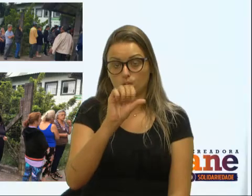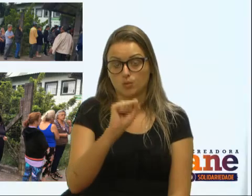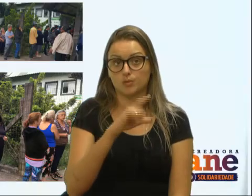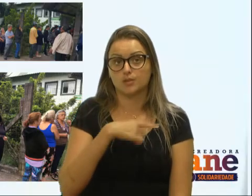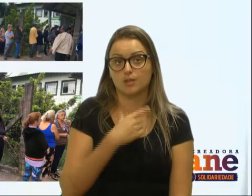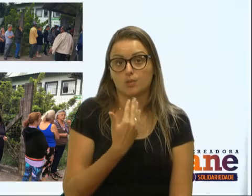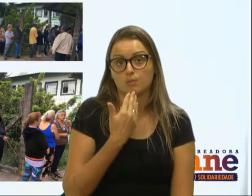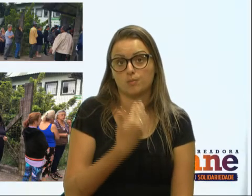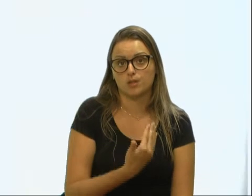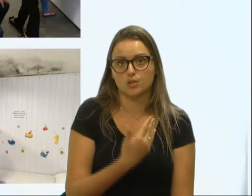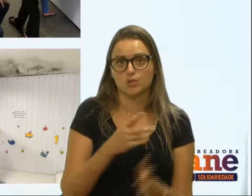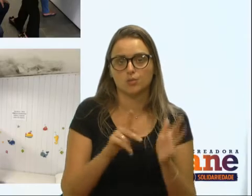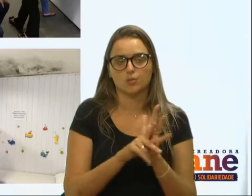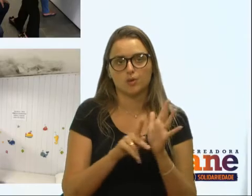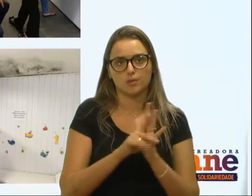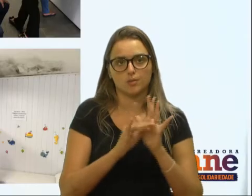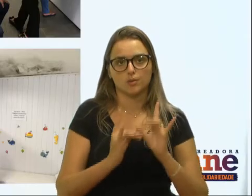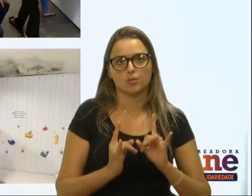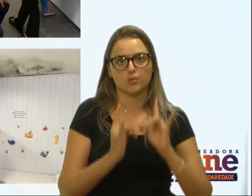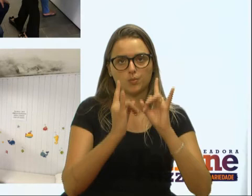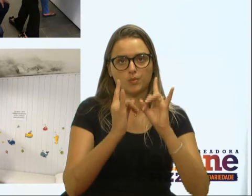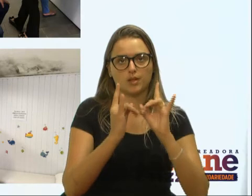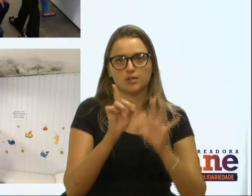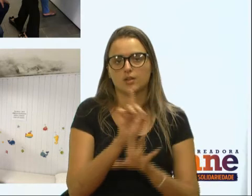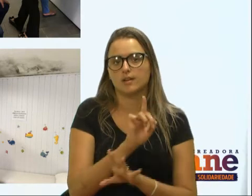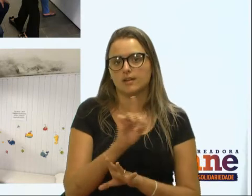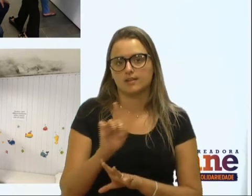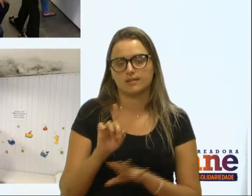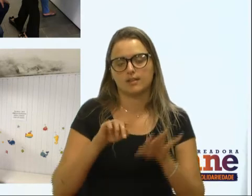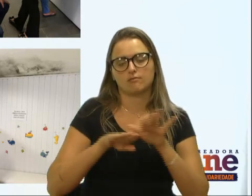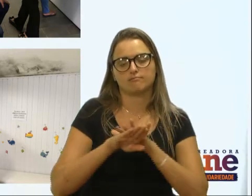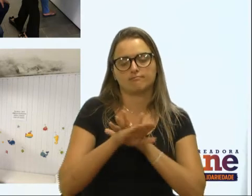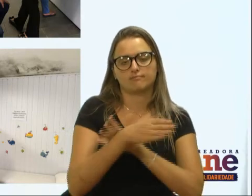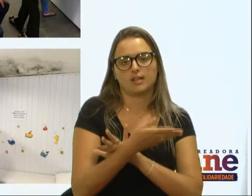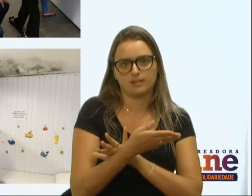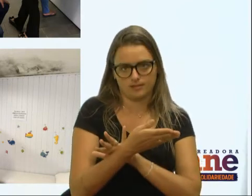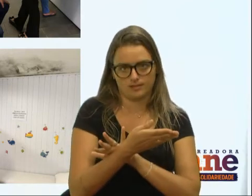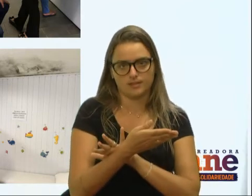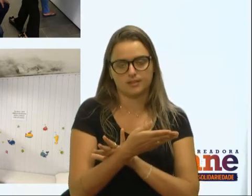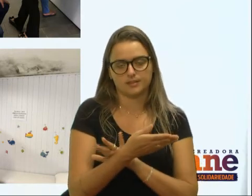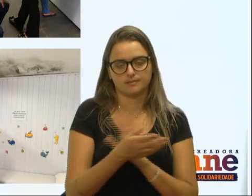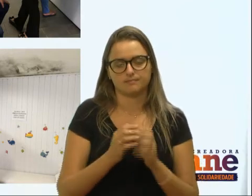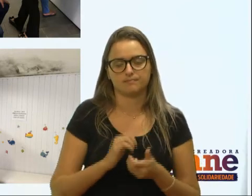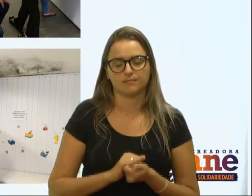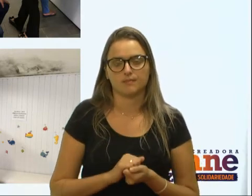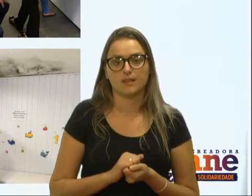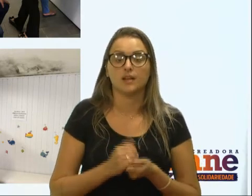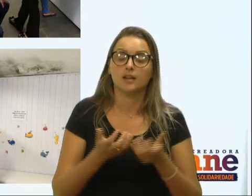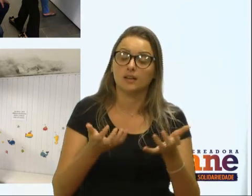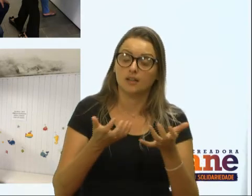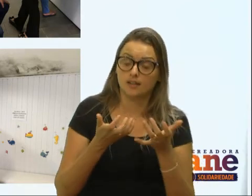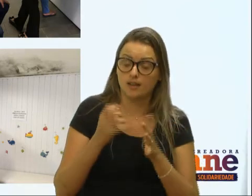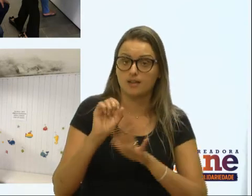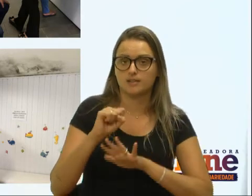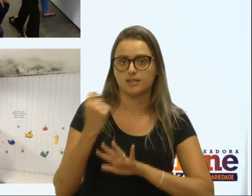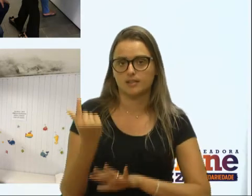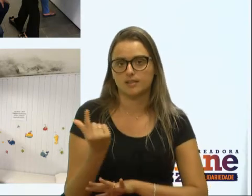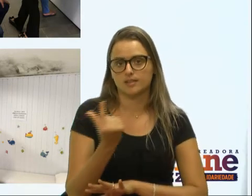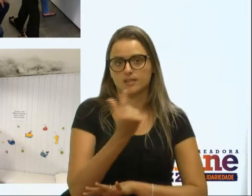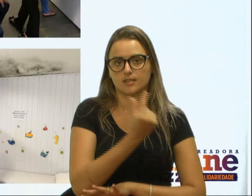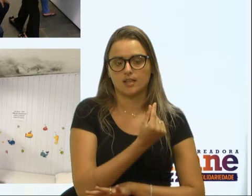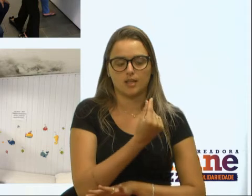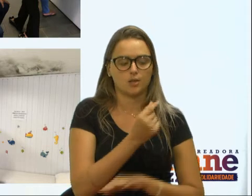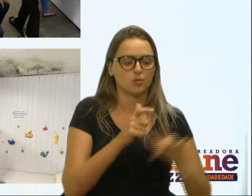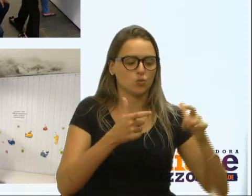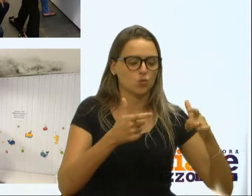funcionários de que o prédio atual não está adequado e eles querem, sim, sair para uma